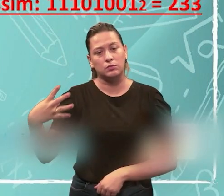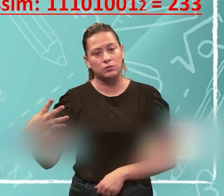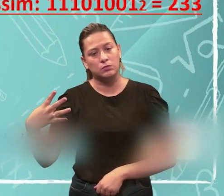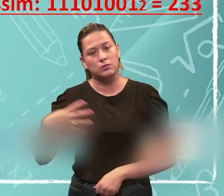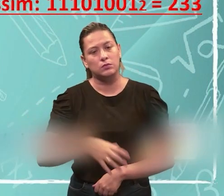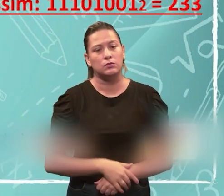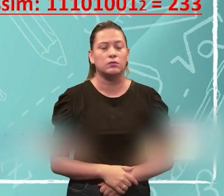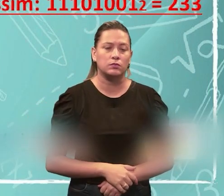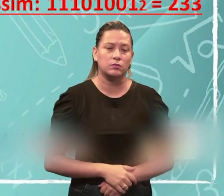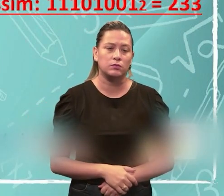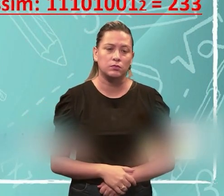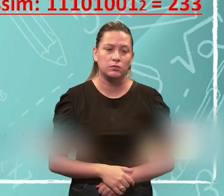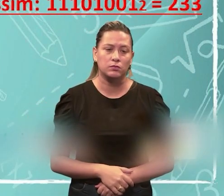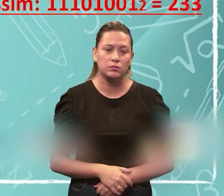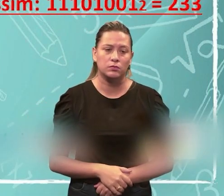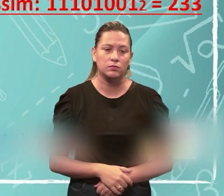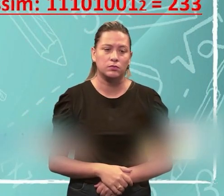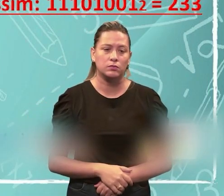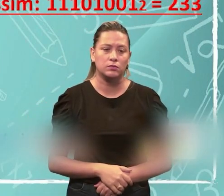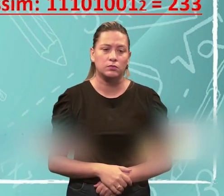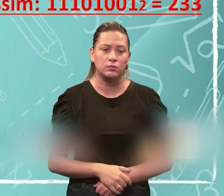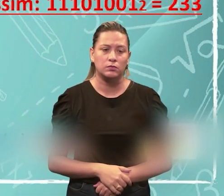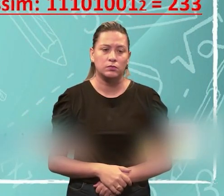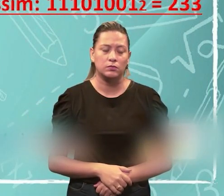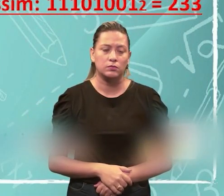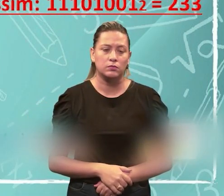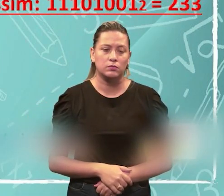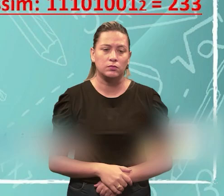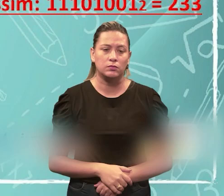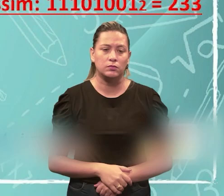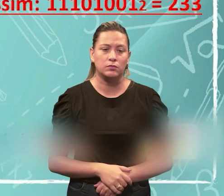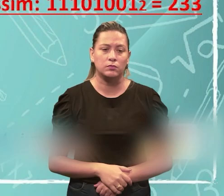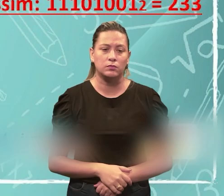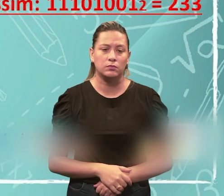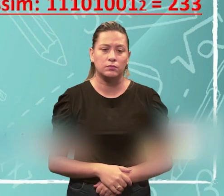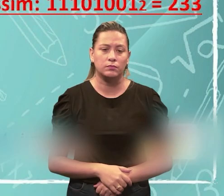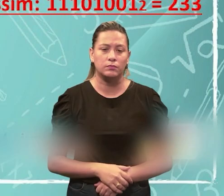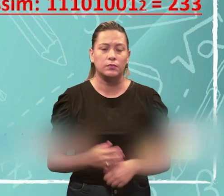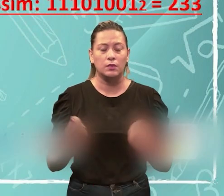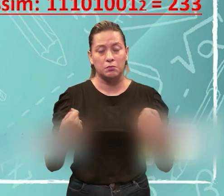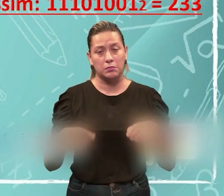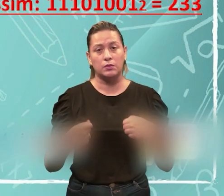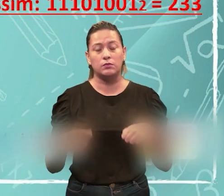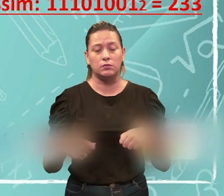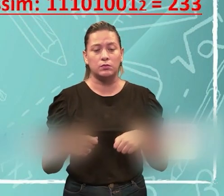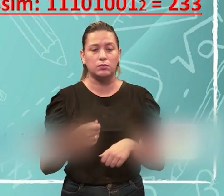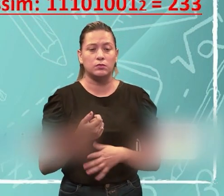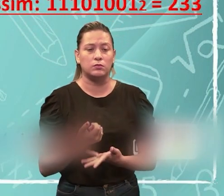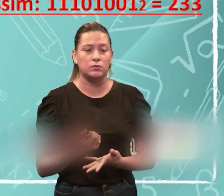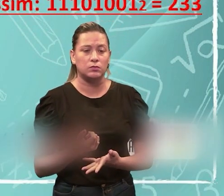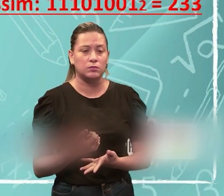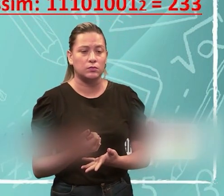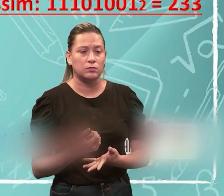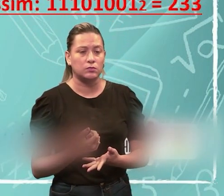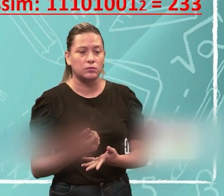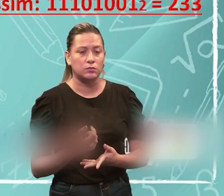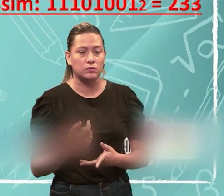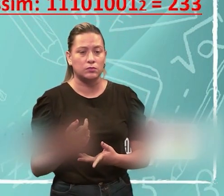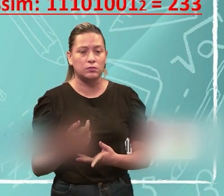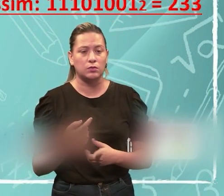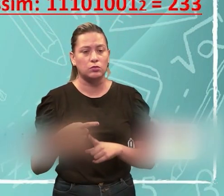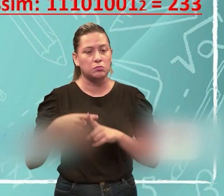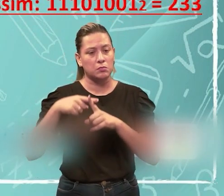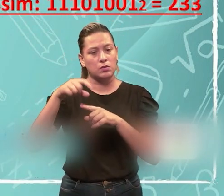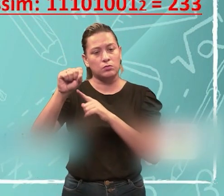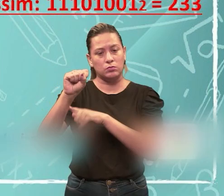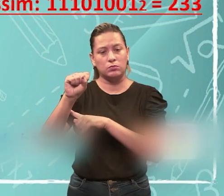224, tá chegando no meu valor. Aí, eu precisei de mais 8, quando eu botei o 8, só faltou agora um número.